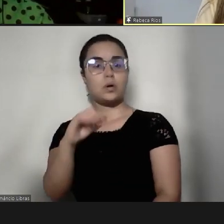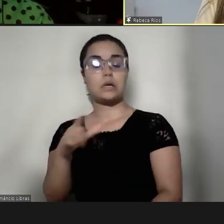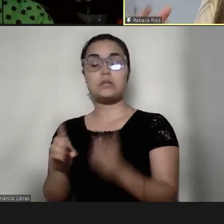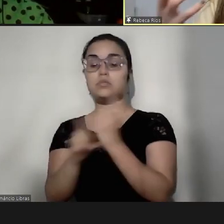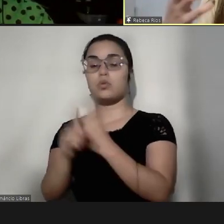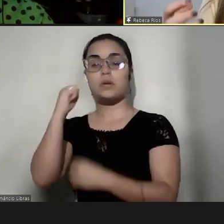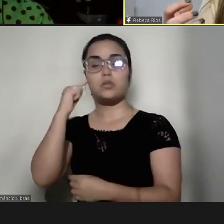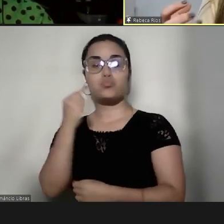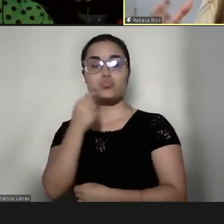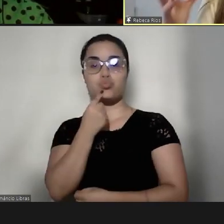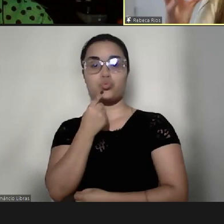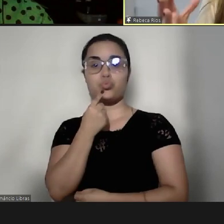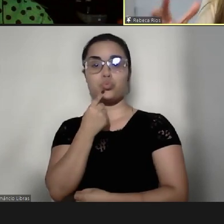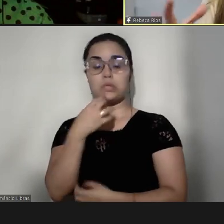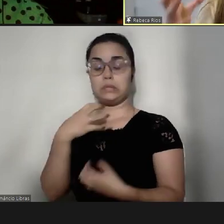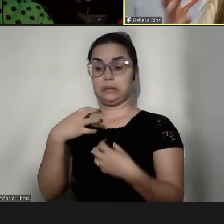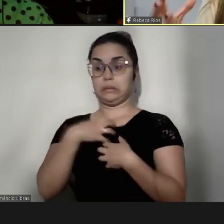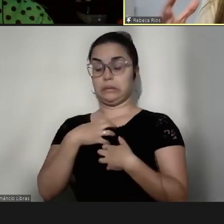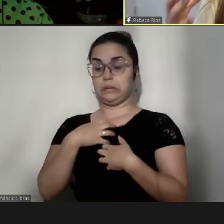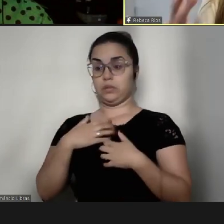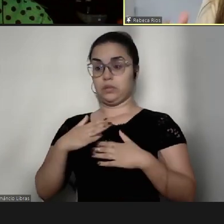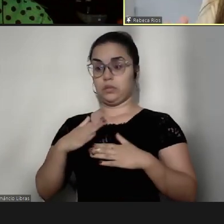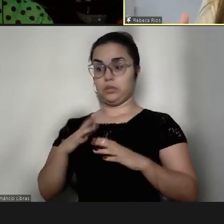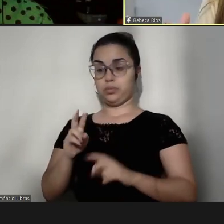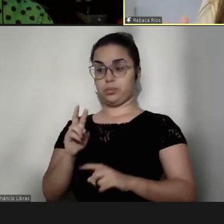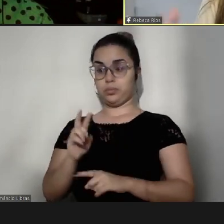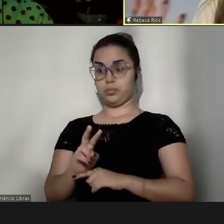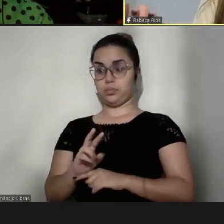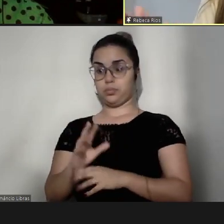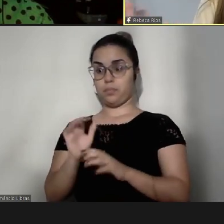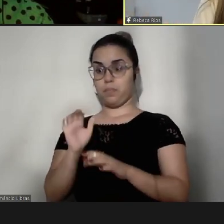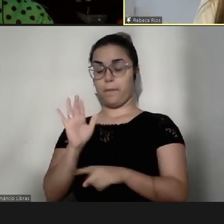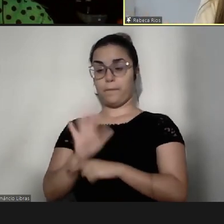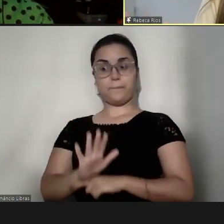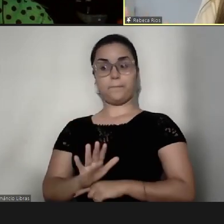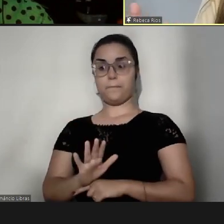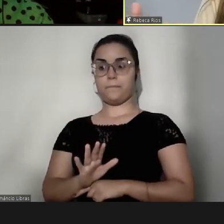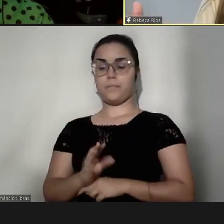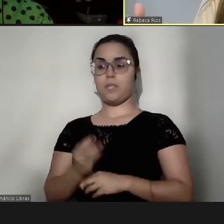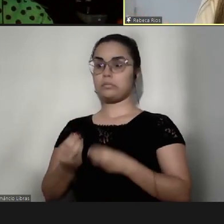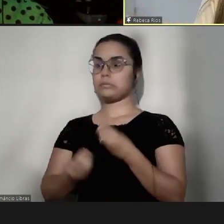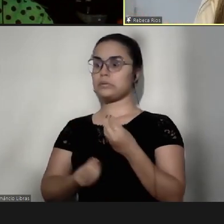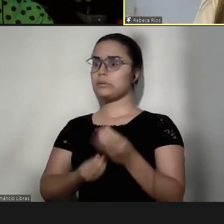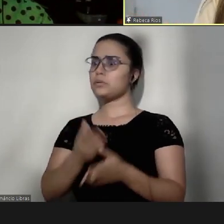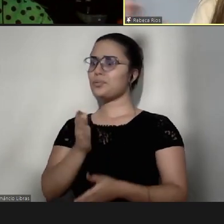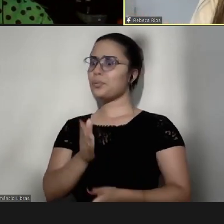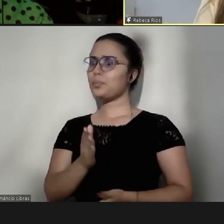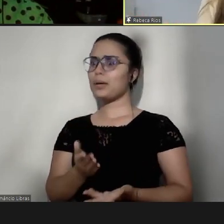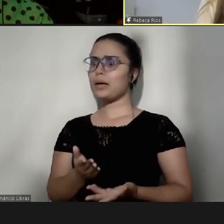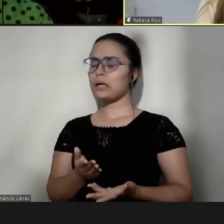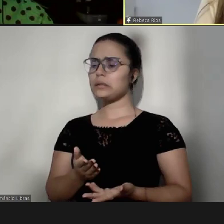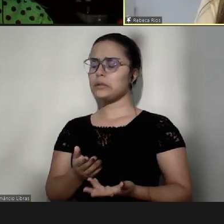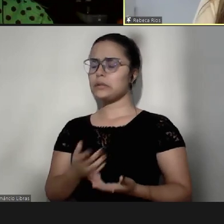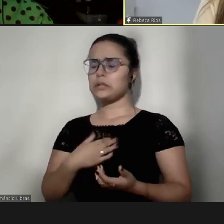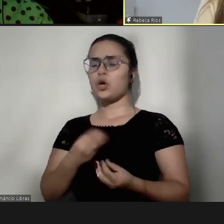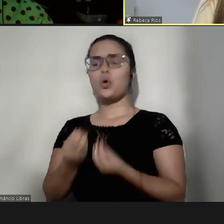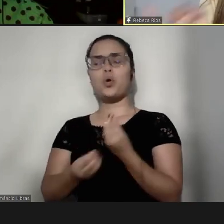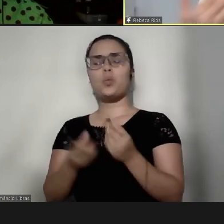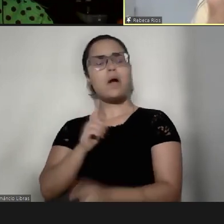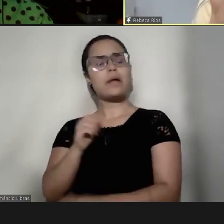não ouvia, eu fiquei meio paralisada, pensando, meu Deus, como é isso, né, como é não ouvir,